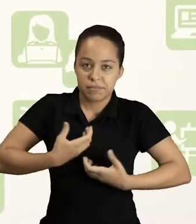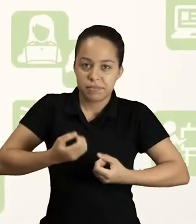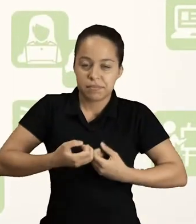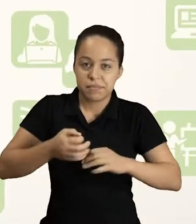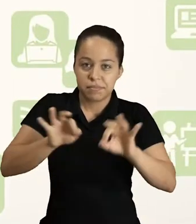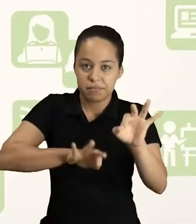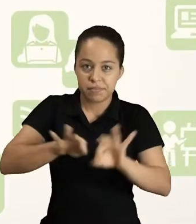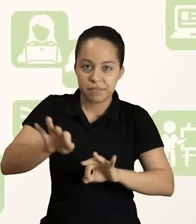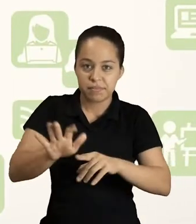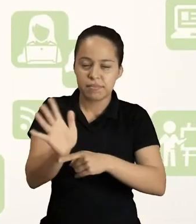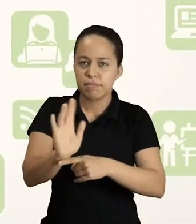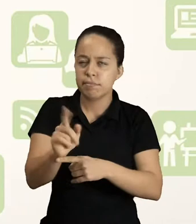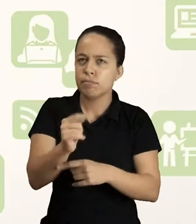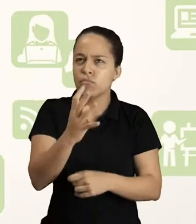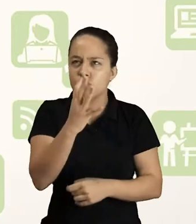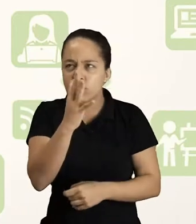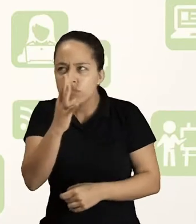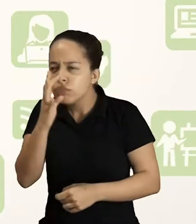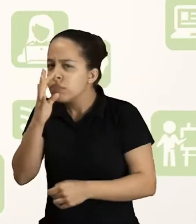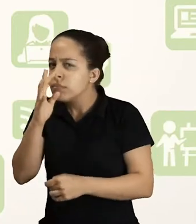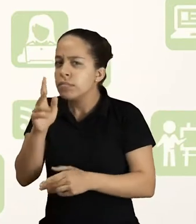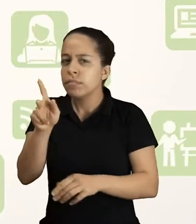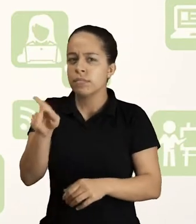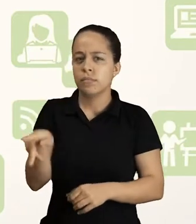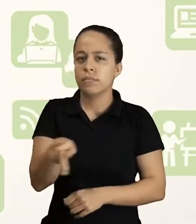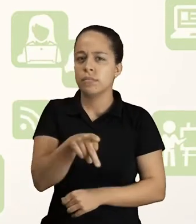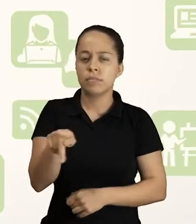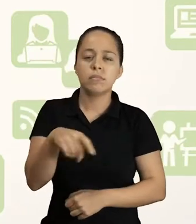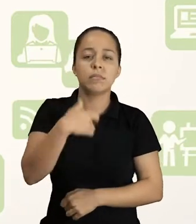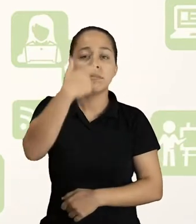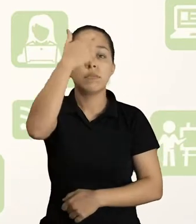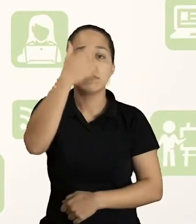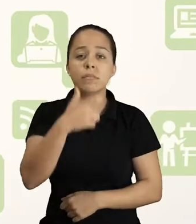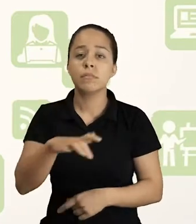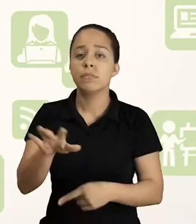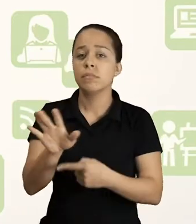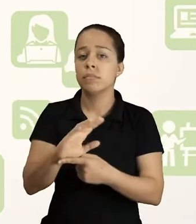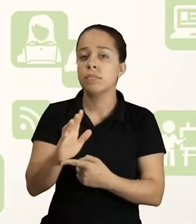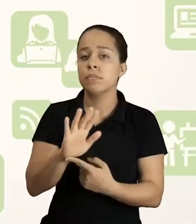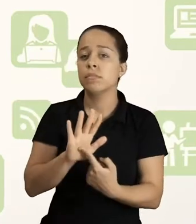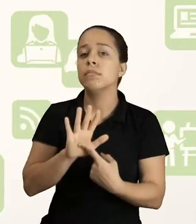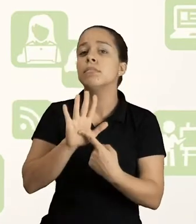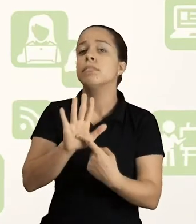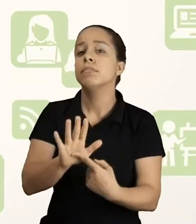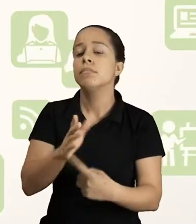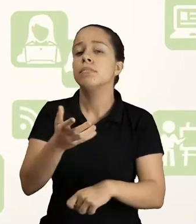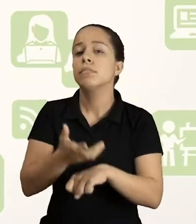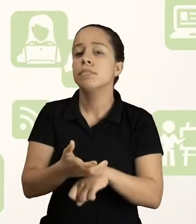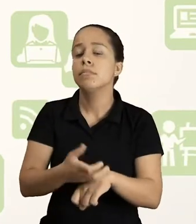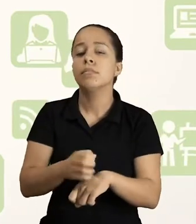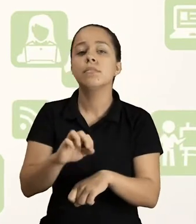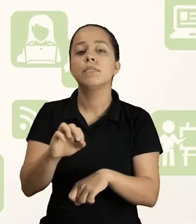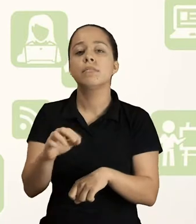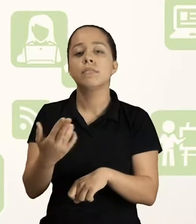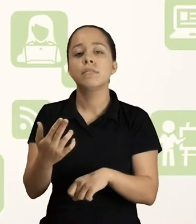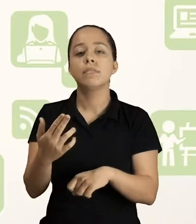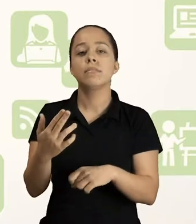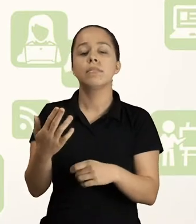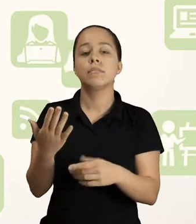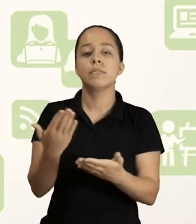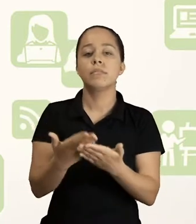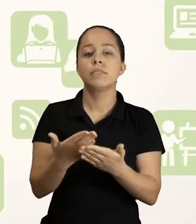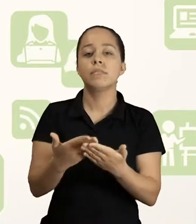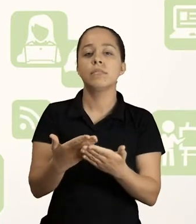como os professores geralmente se portam durante a gravação dos vídeos de apresentação da disciplina ou das videoaulas.